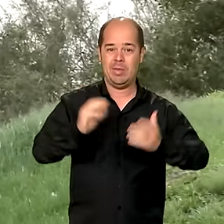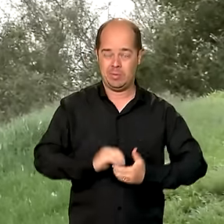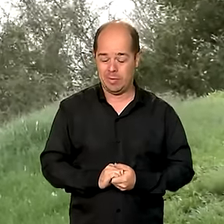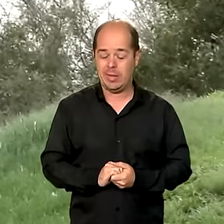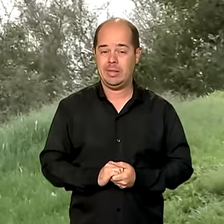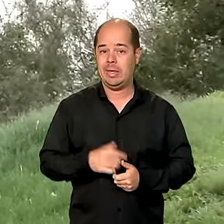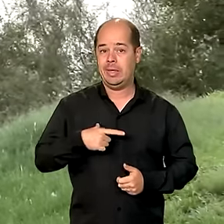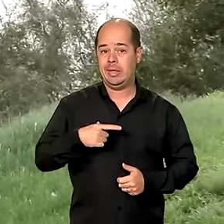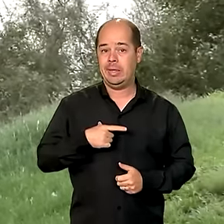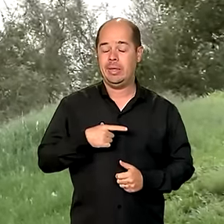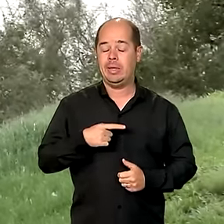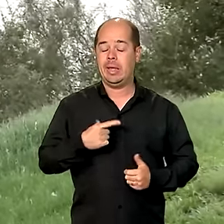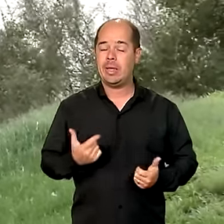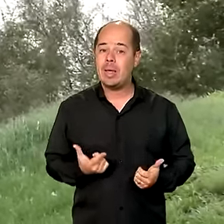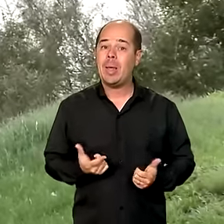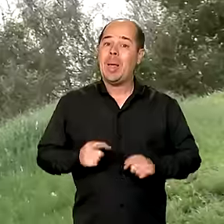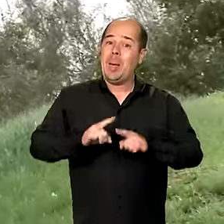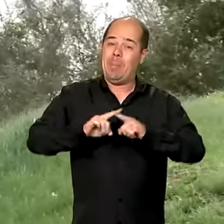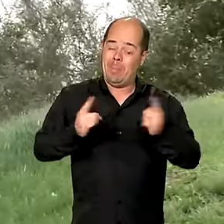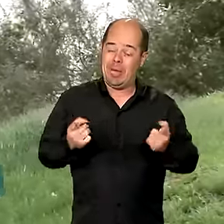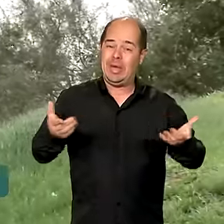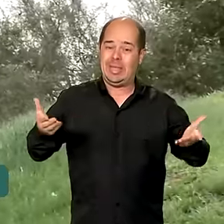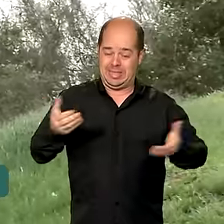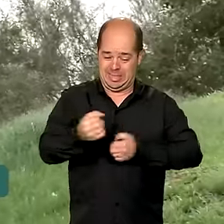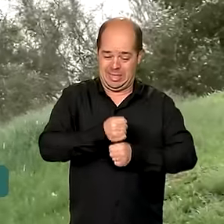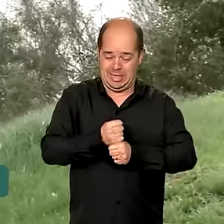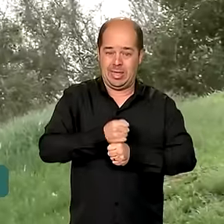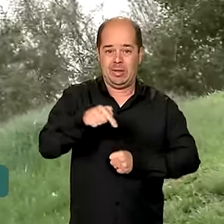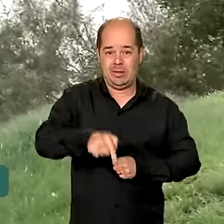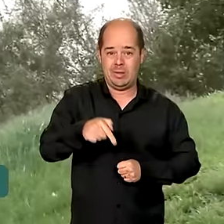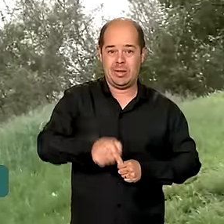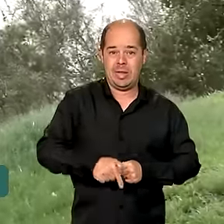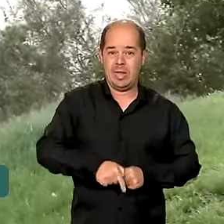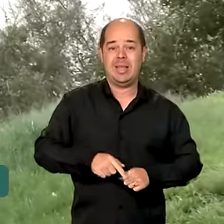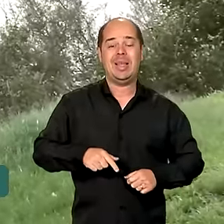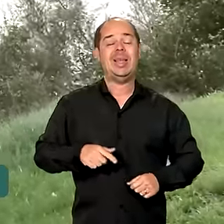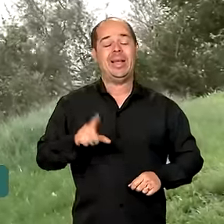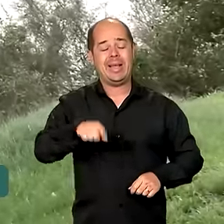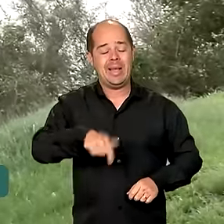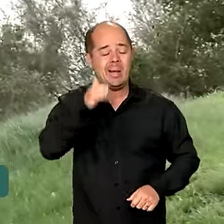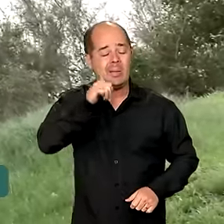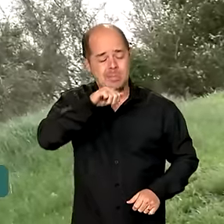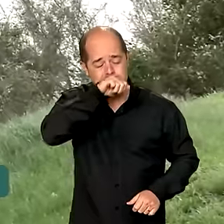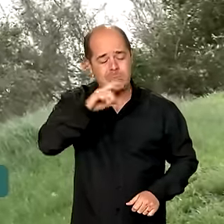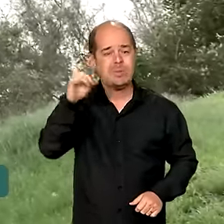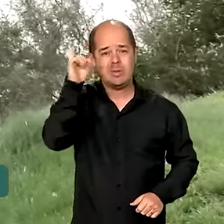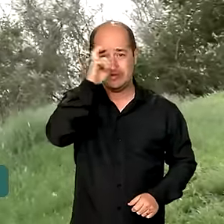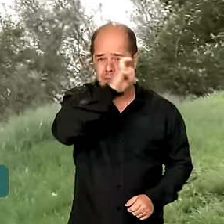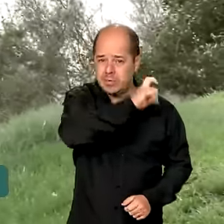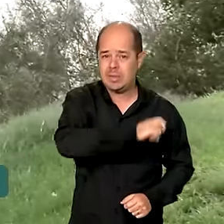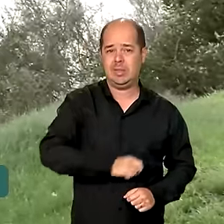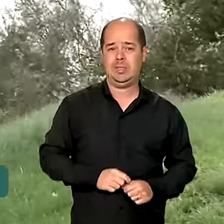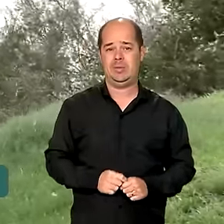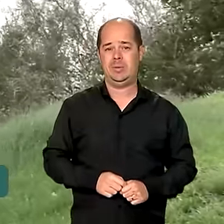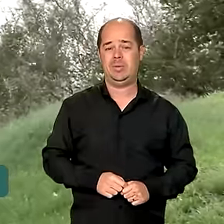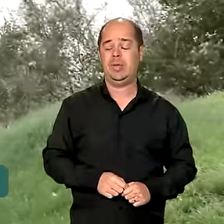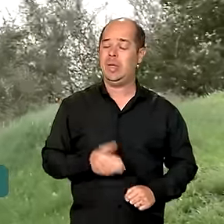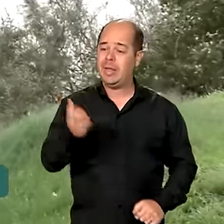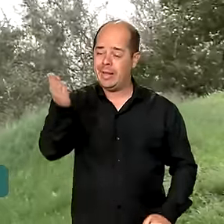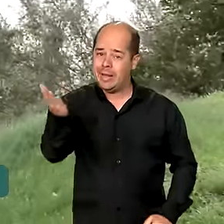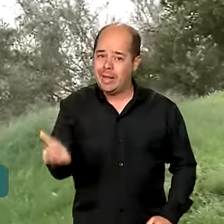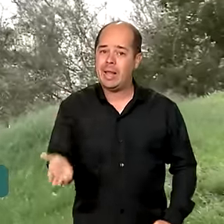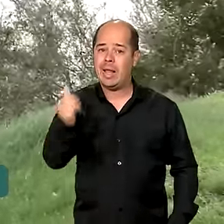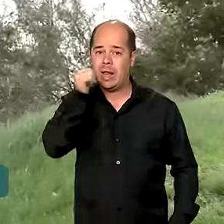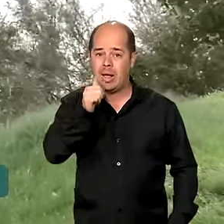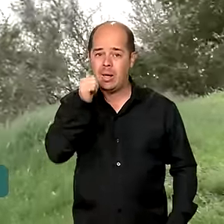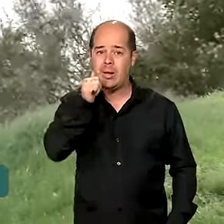diferente, um Dia das Mães difícil para todo o Brasil, em especial para as mães e mulheres do Rio Grande do Sul, que passaram a data